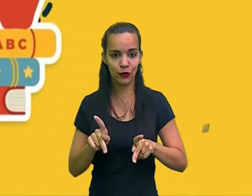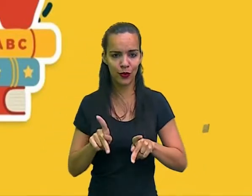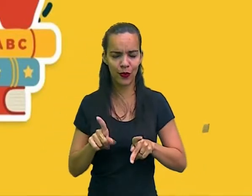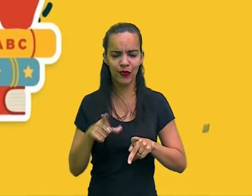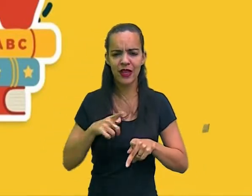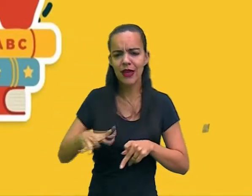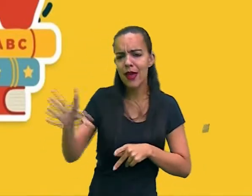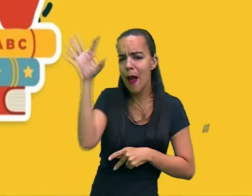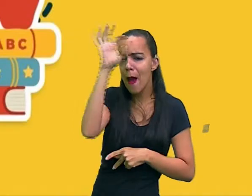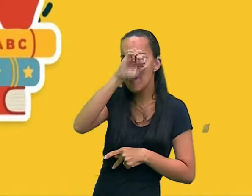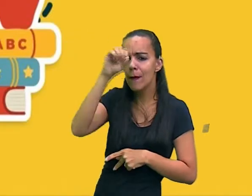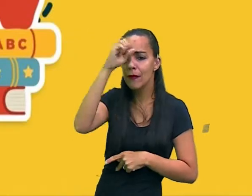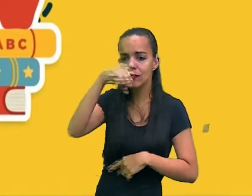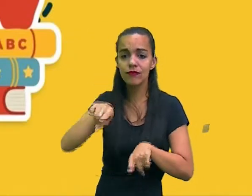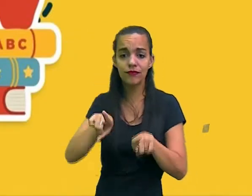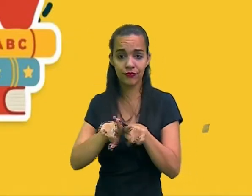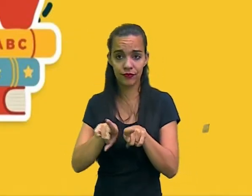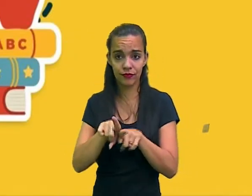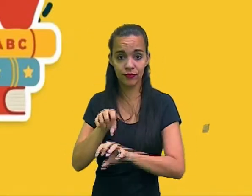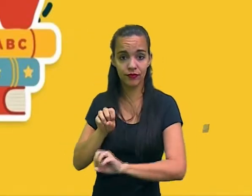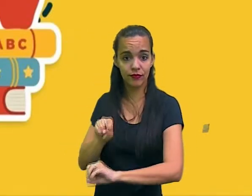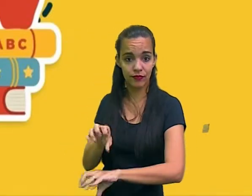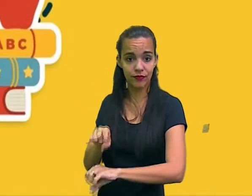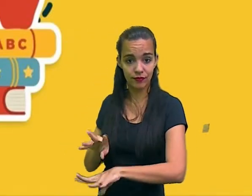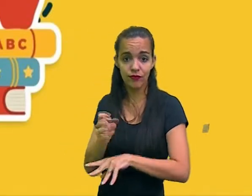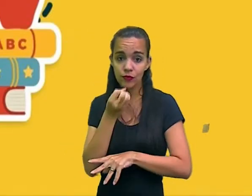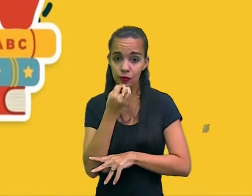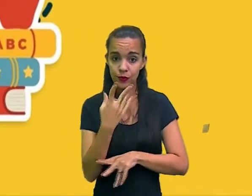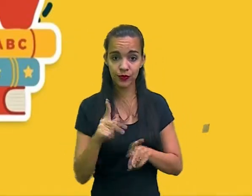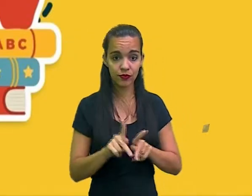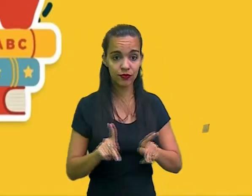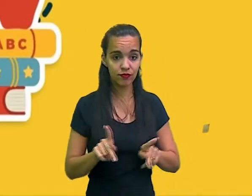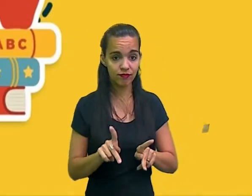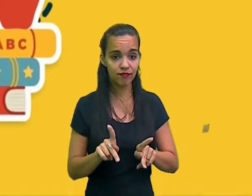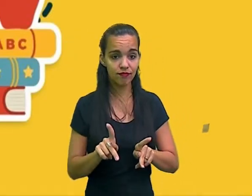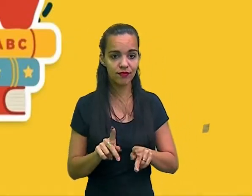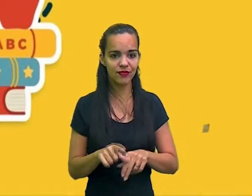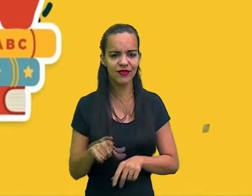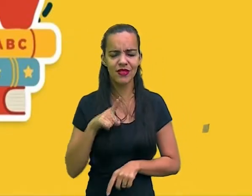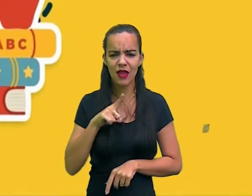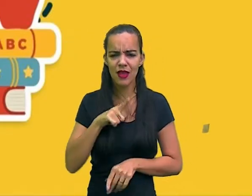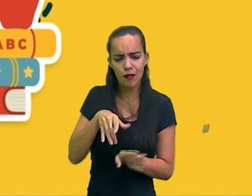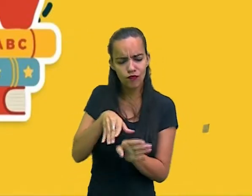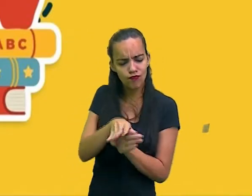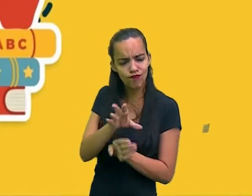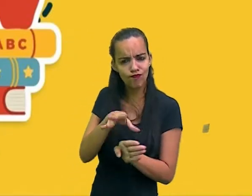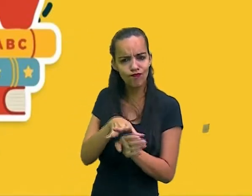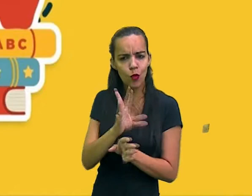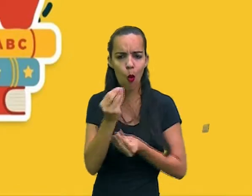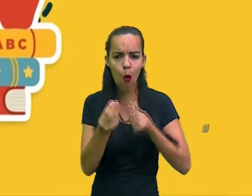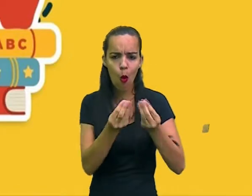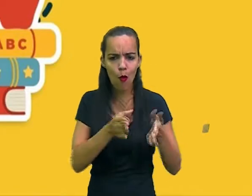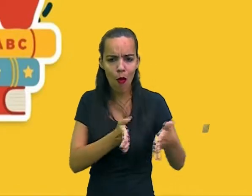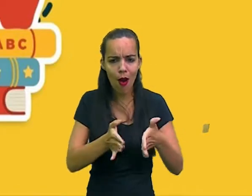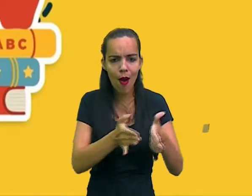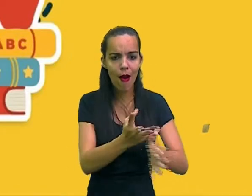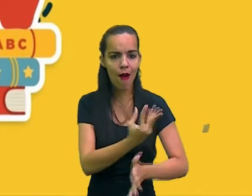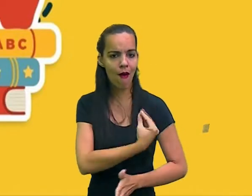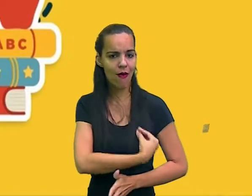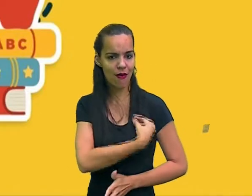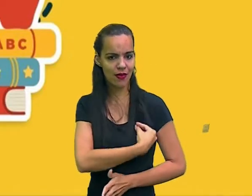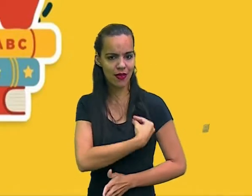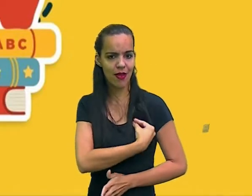ensina, um professor. Uma lição de vida, uma lição de amor, na